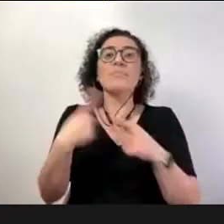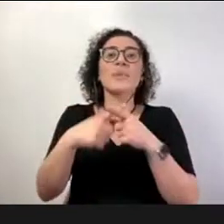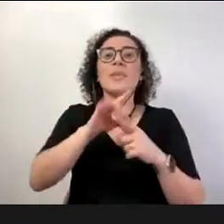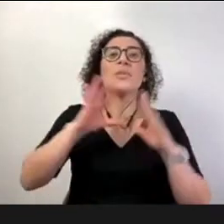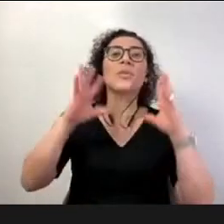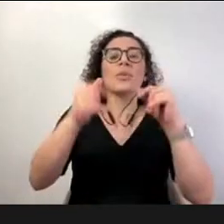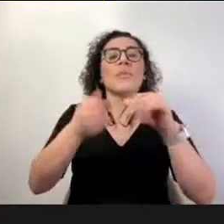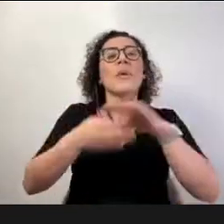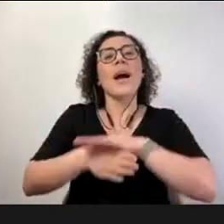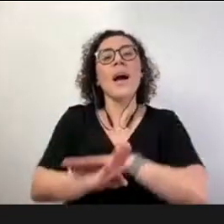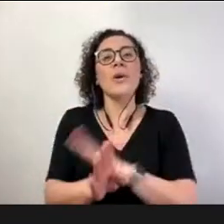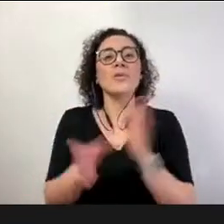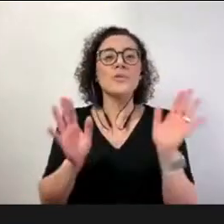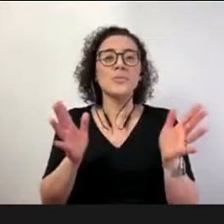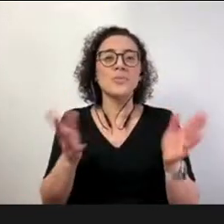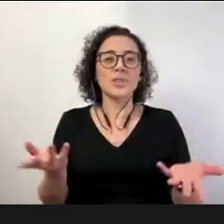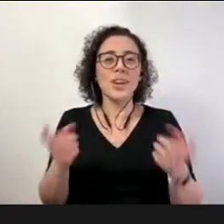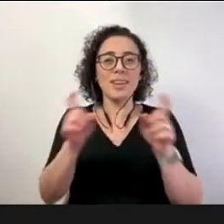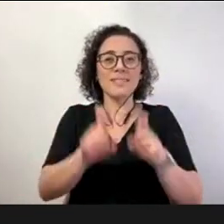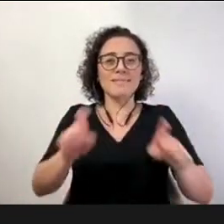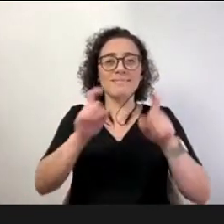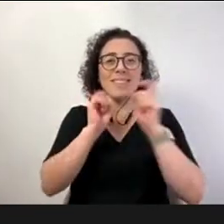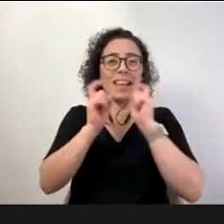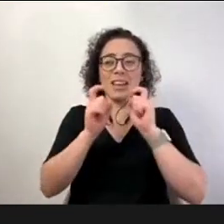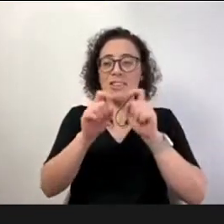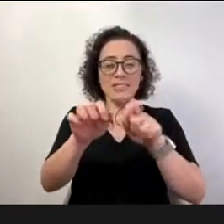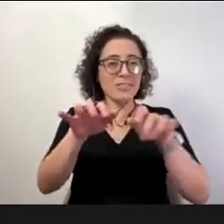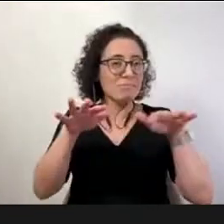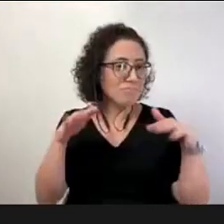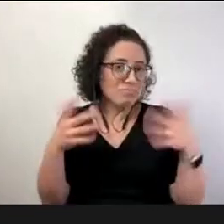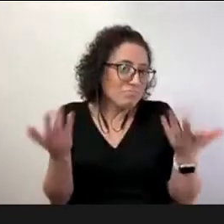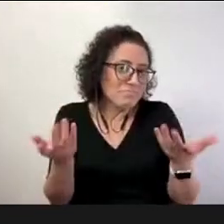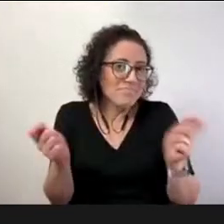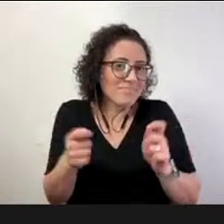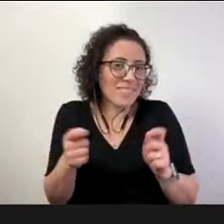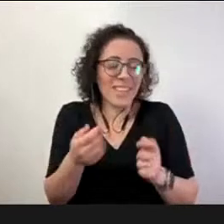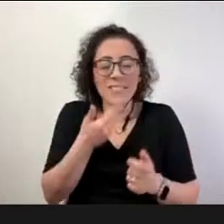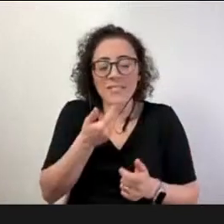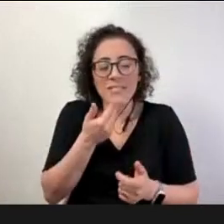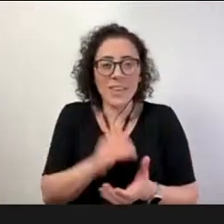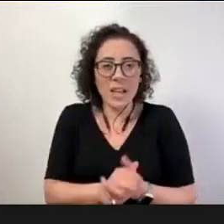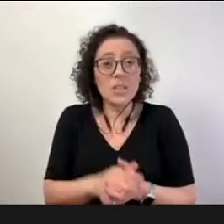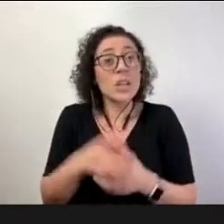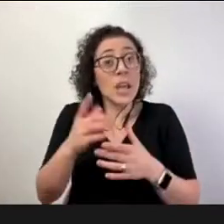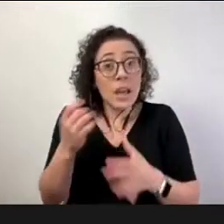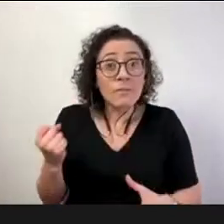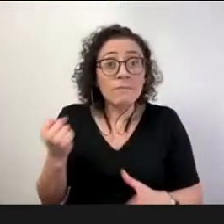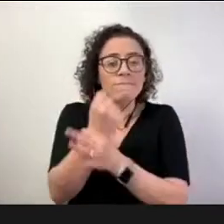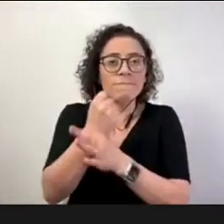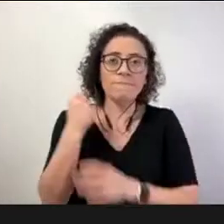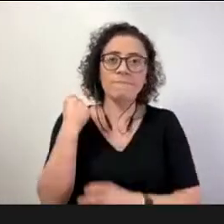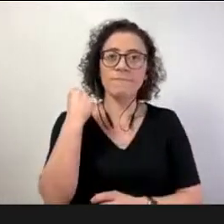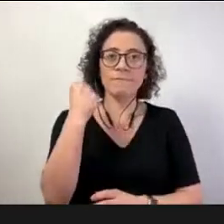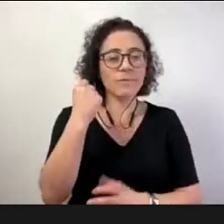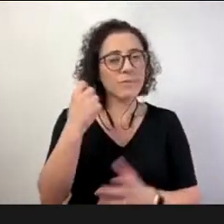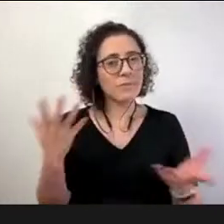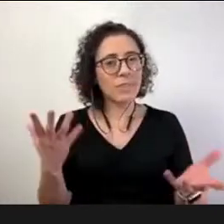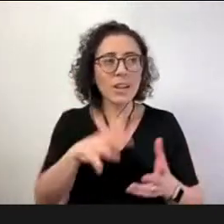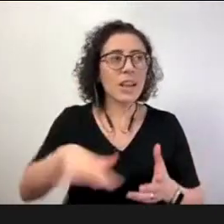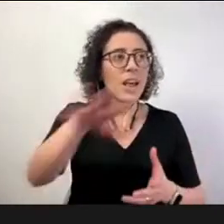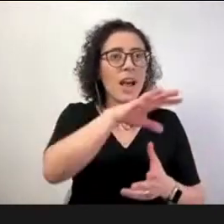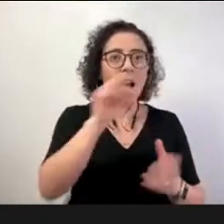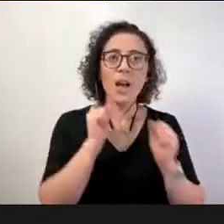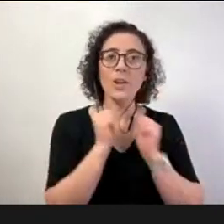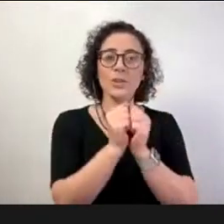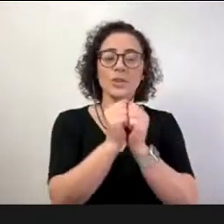do ponto de vista institucional foi fundamental e eu acho que isso fortalece o sentimento de grupo da própria coordenação educacional para fazer esse